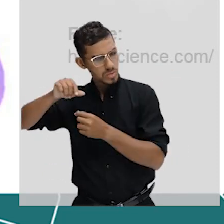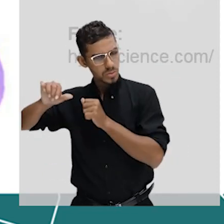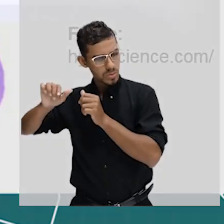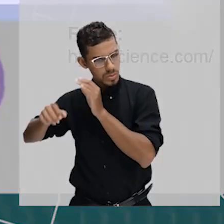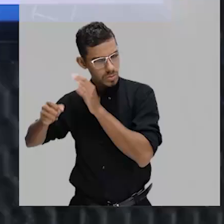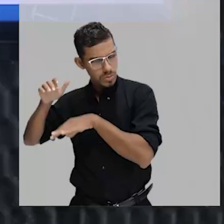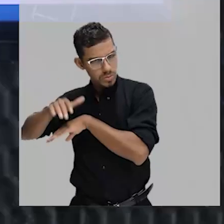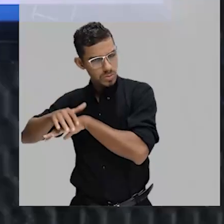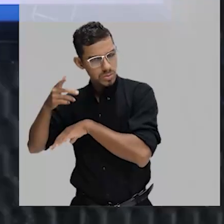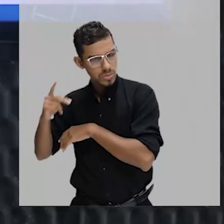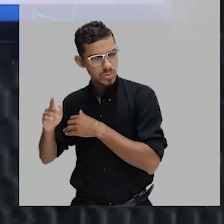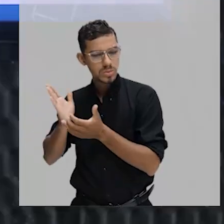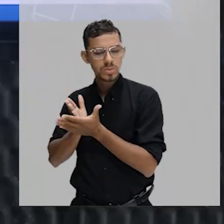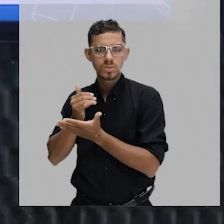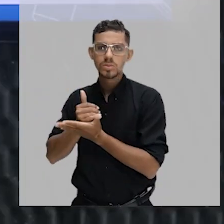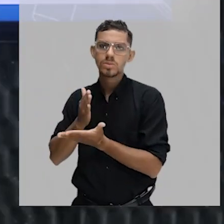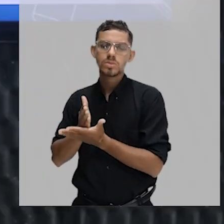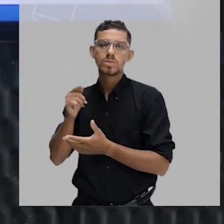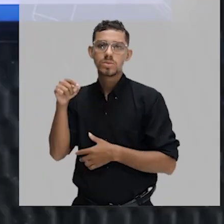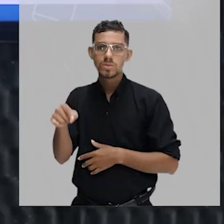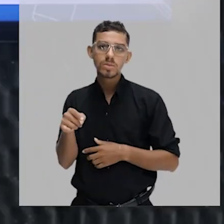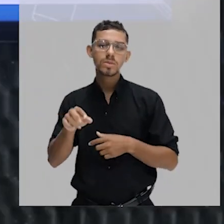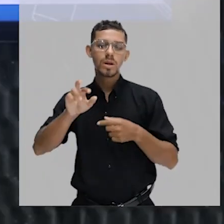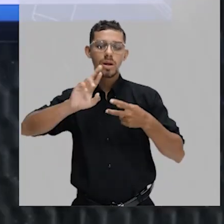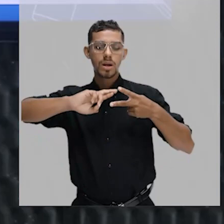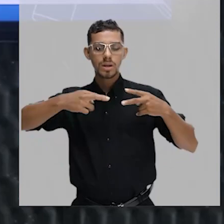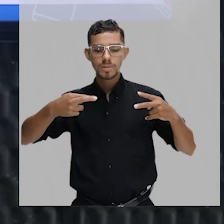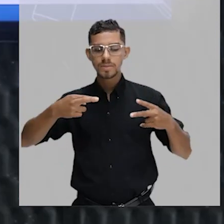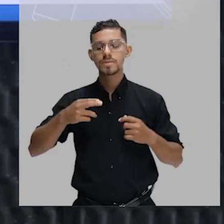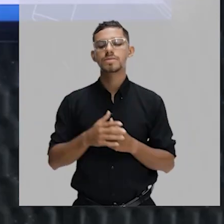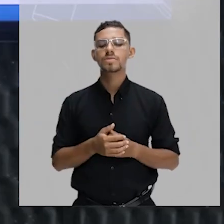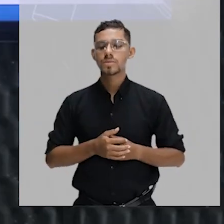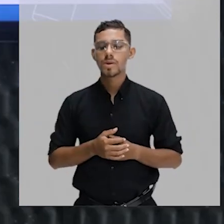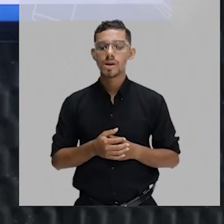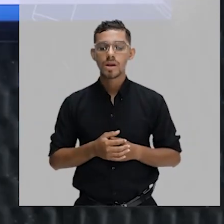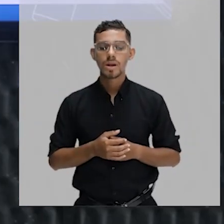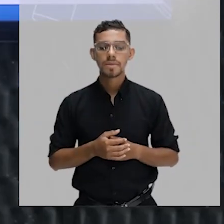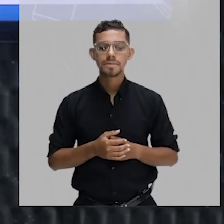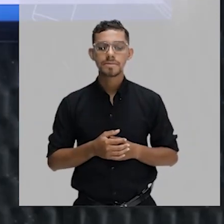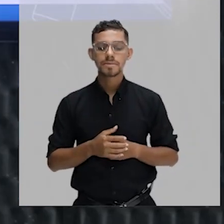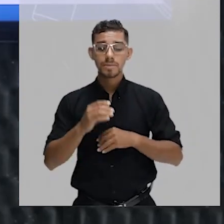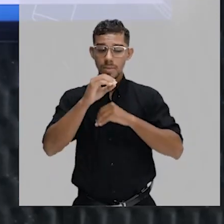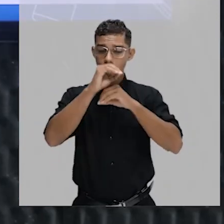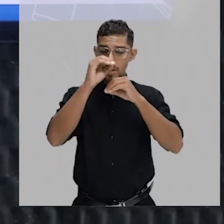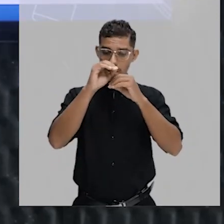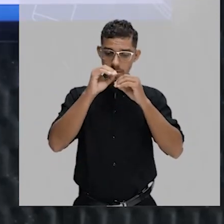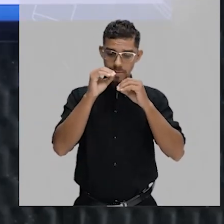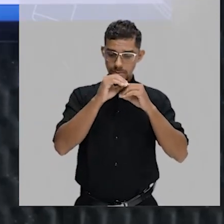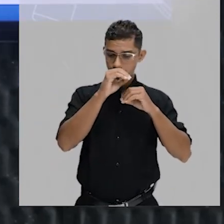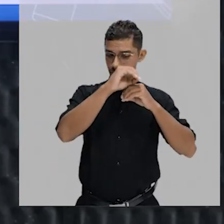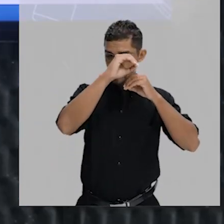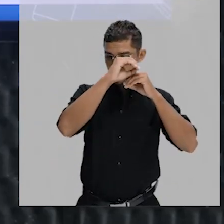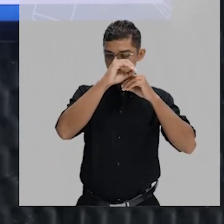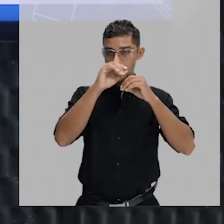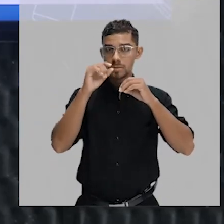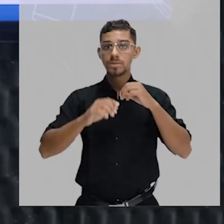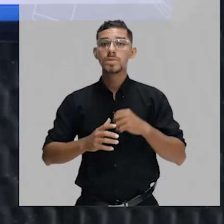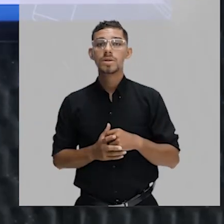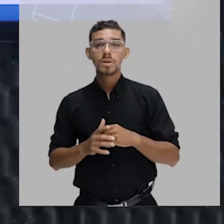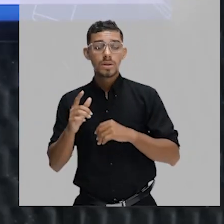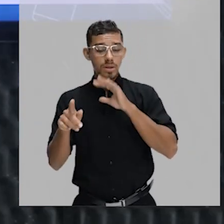de RNA. Mas essa molécula de RNA, ela só foi produzida porque ela é